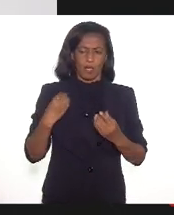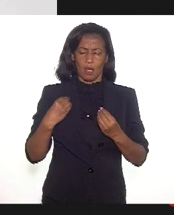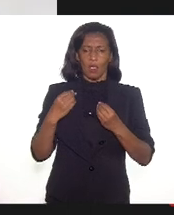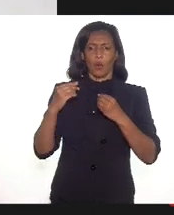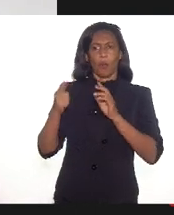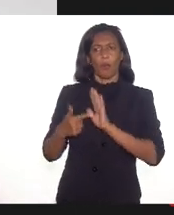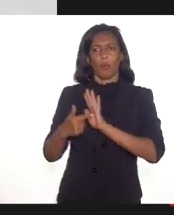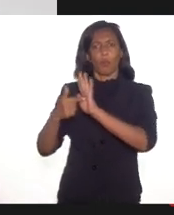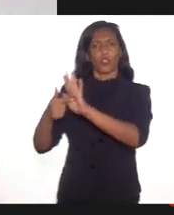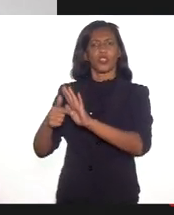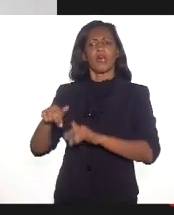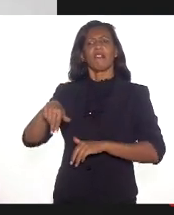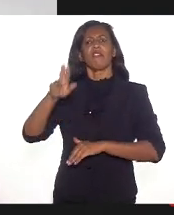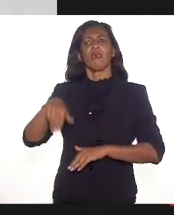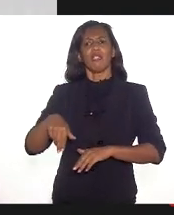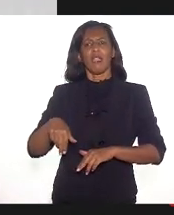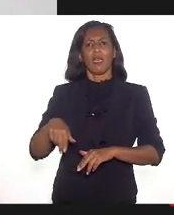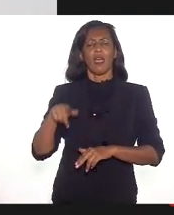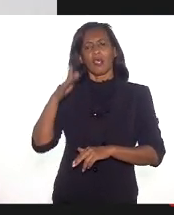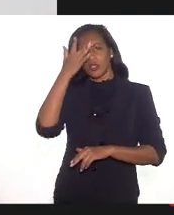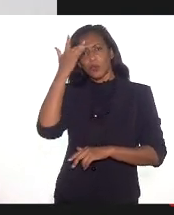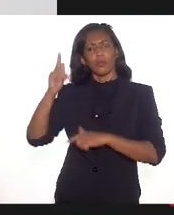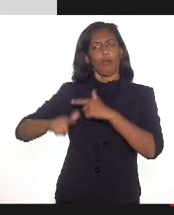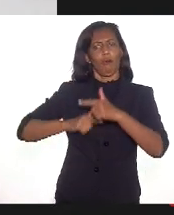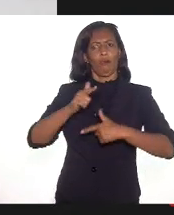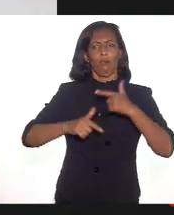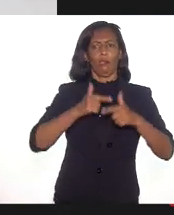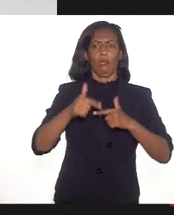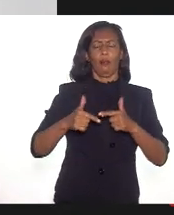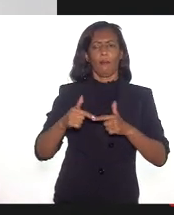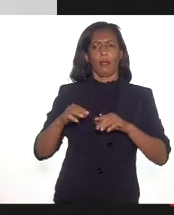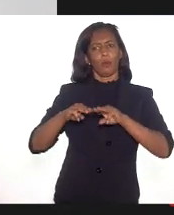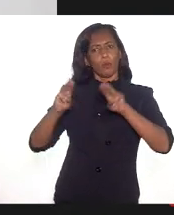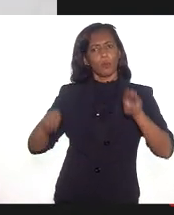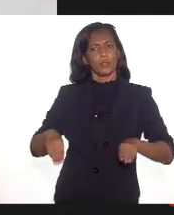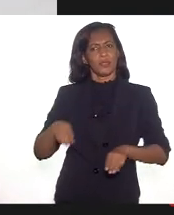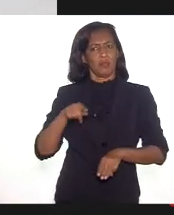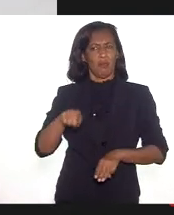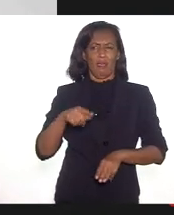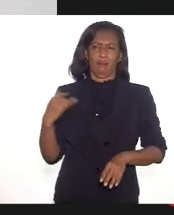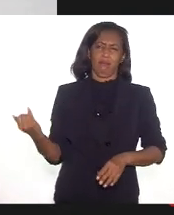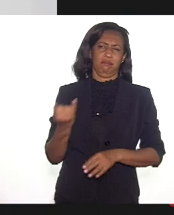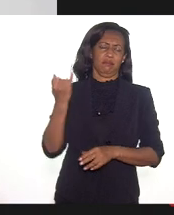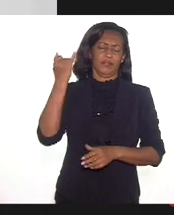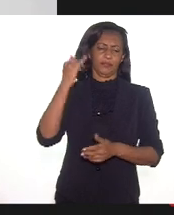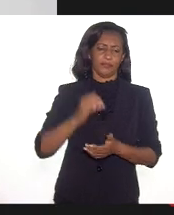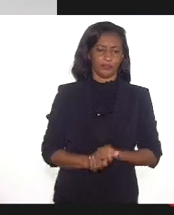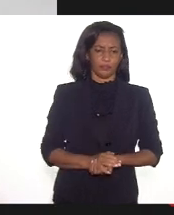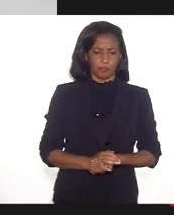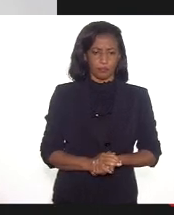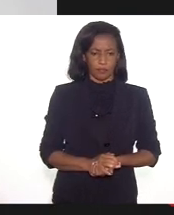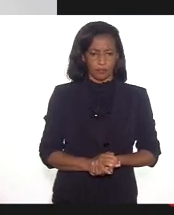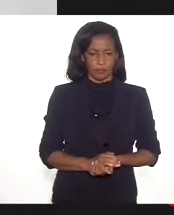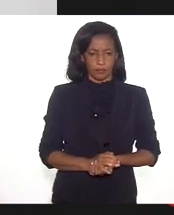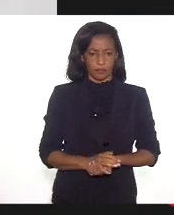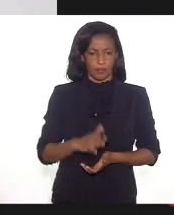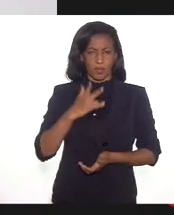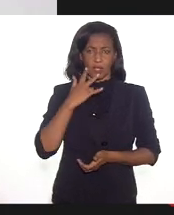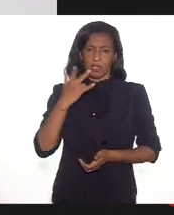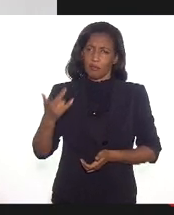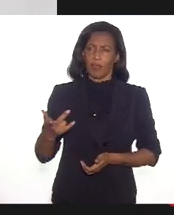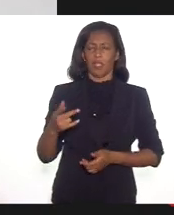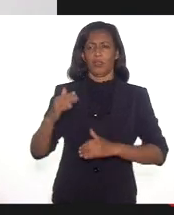profissionais de museus, acho que é um papo fundamental, é uma questão fundamental. Então, óbvio, a gente está falando de